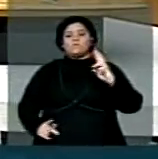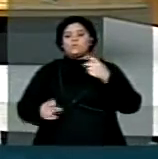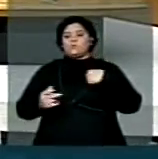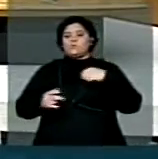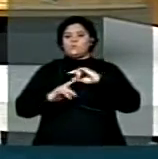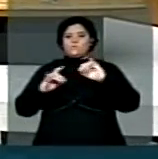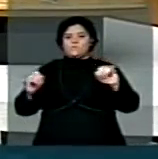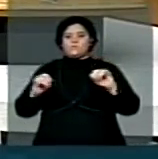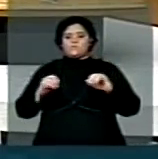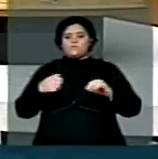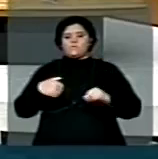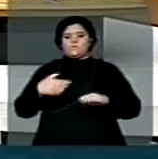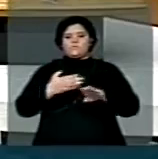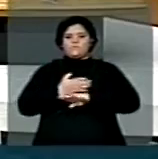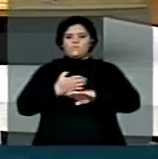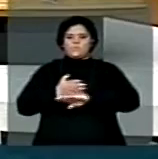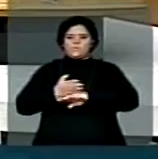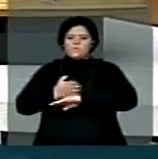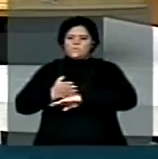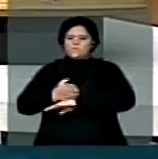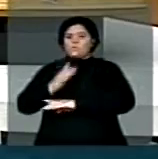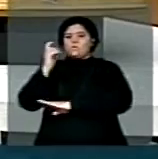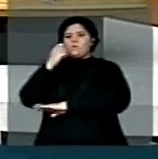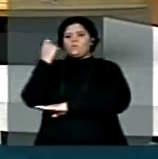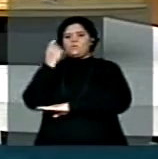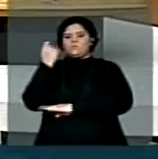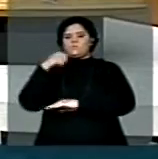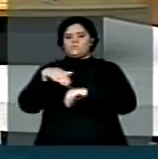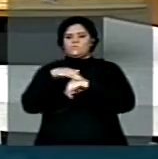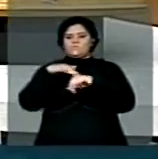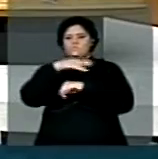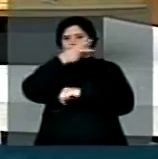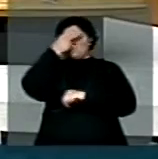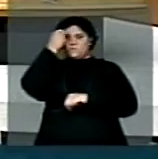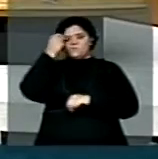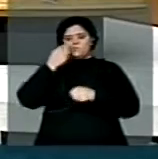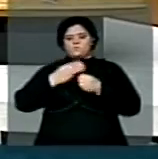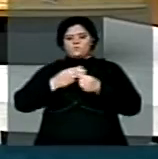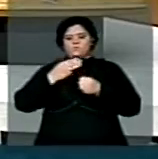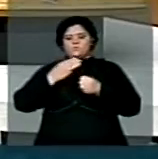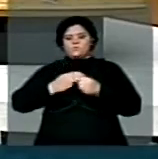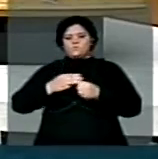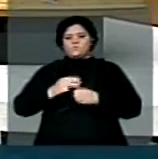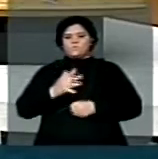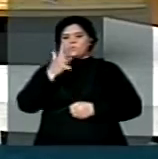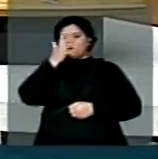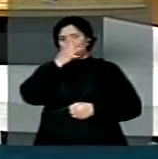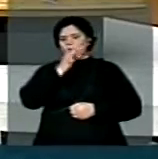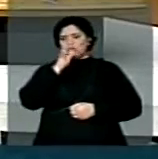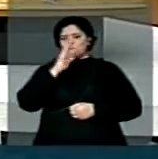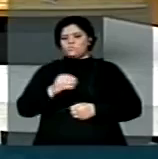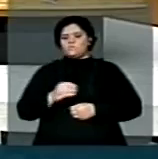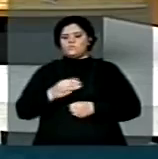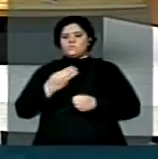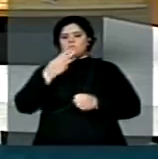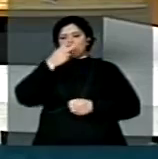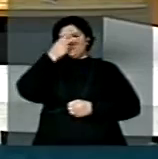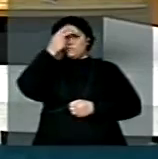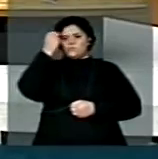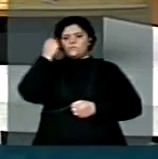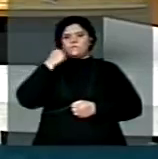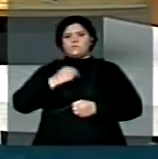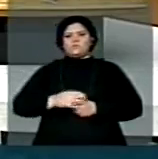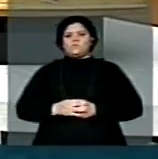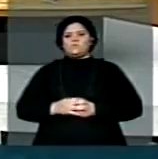Dizer que eu estou percorrendo o Rio Grande do Sul, conversando com os prefeitos municipais e quase todos os prefeitos